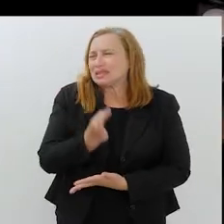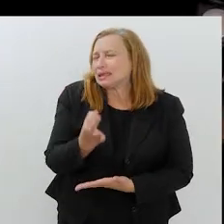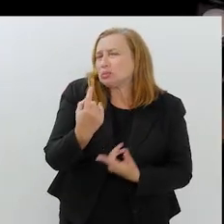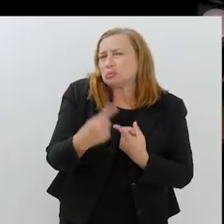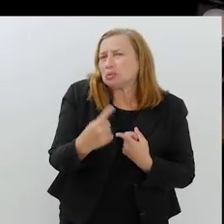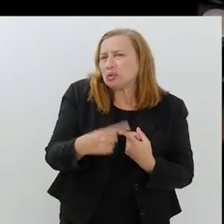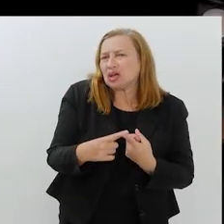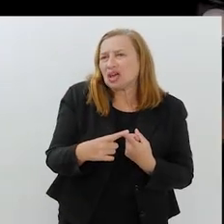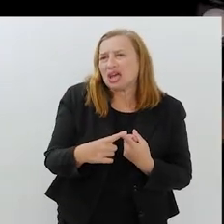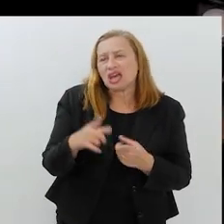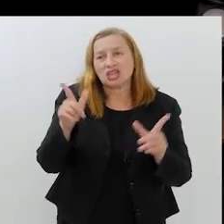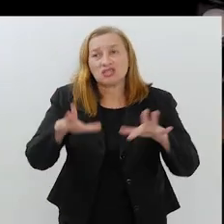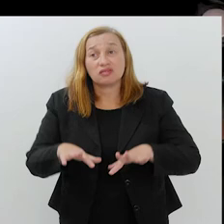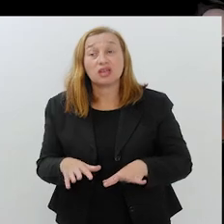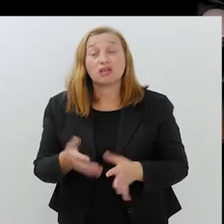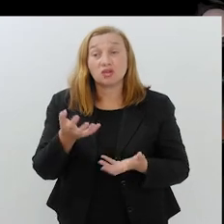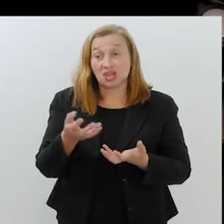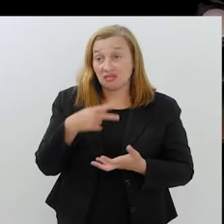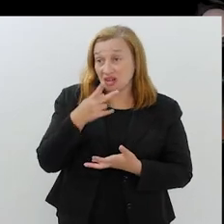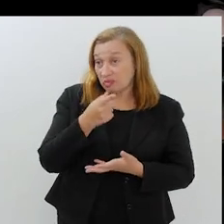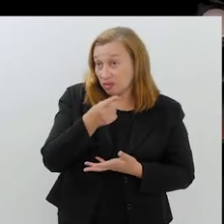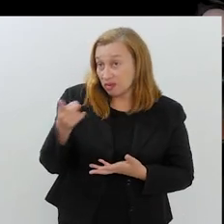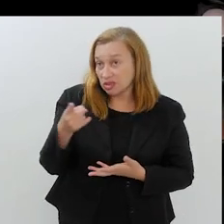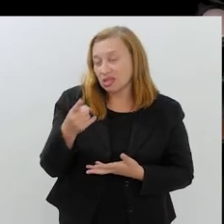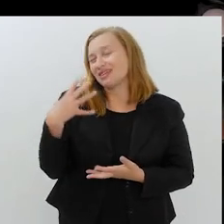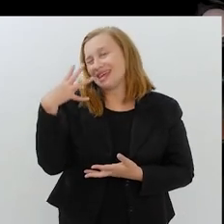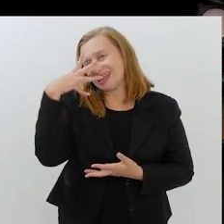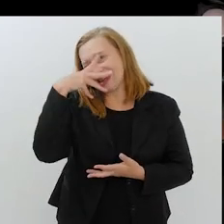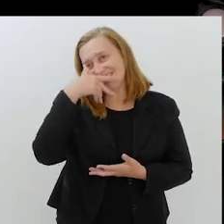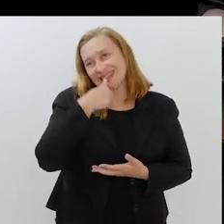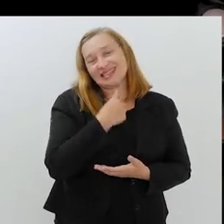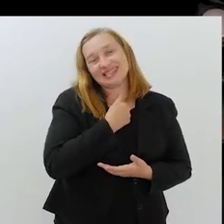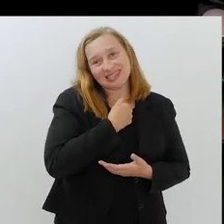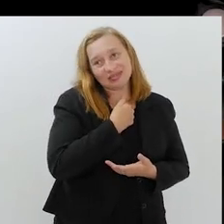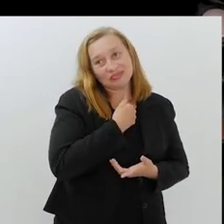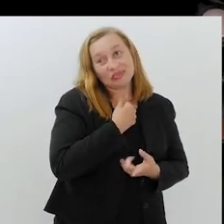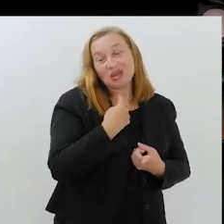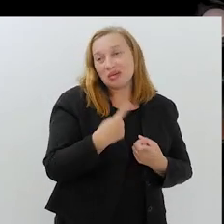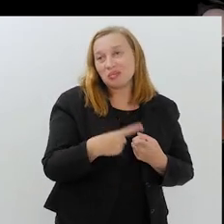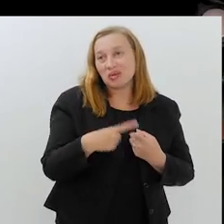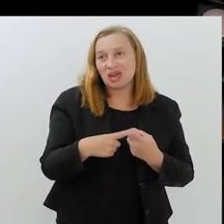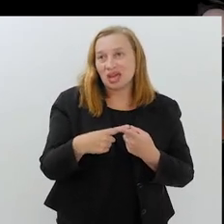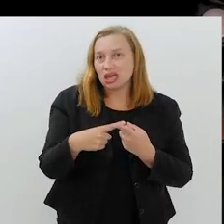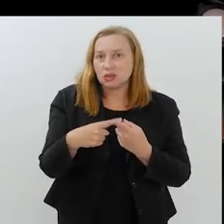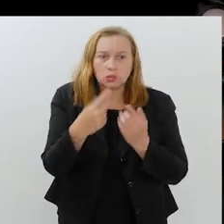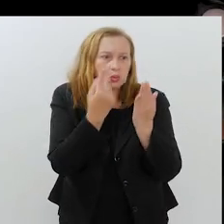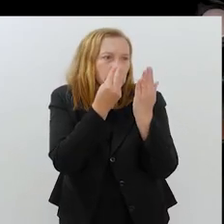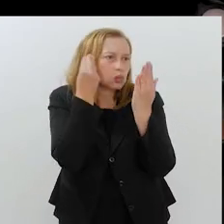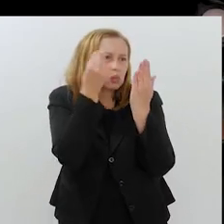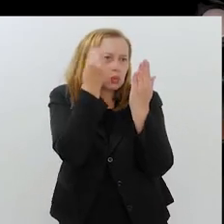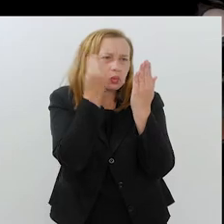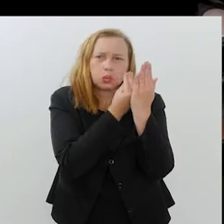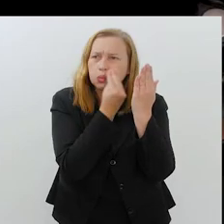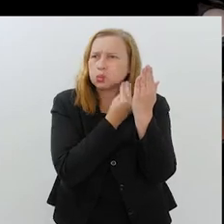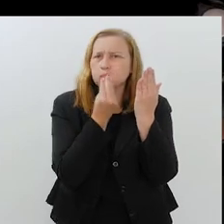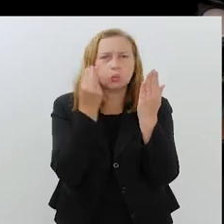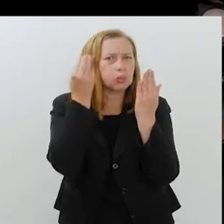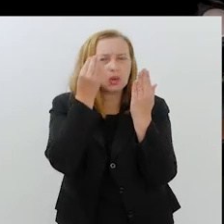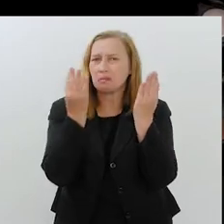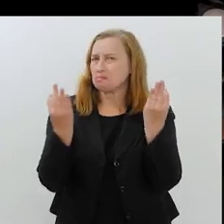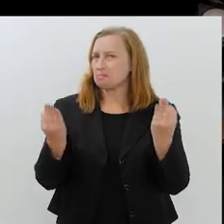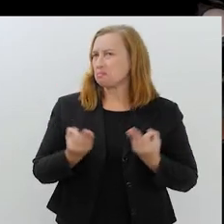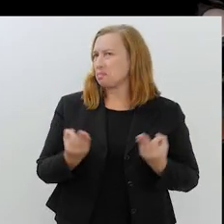eu não entendo por que a diferença. E, aliás, queria dizer uma coisa para vocês, elas ficam muito bonitas. Porque elas fazem uma maquiagem